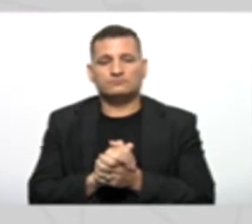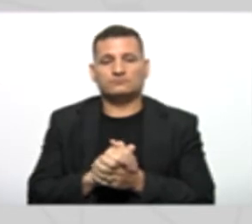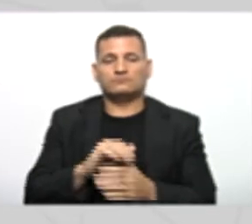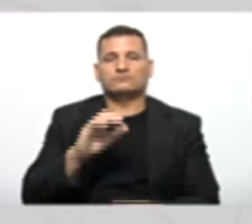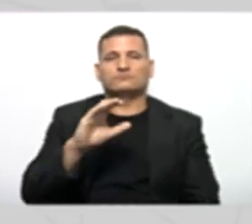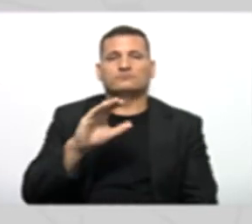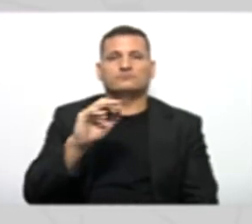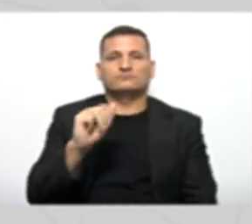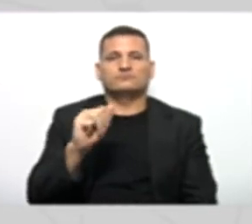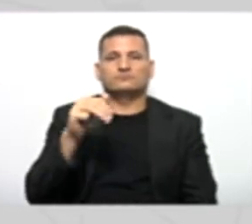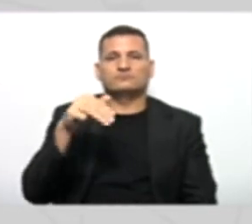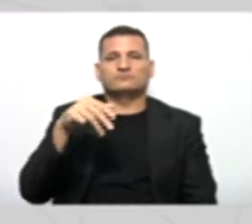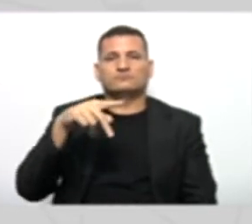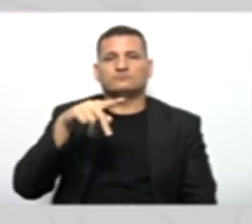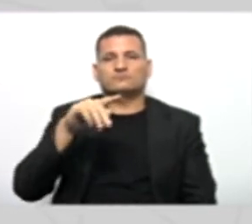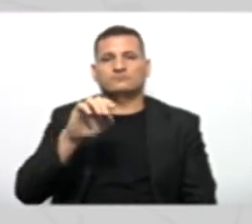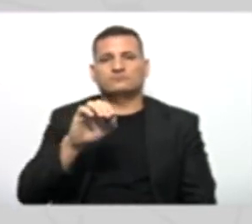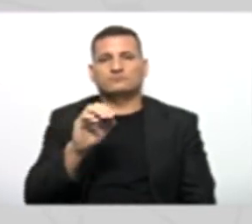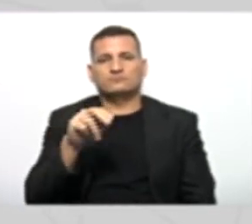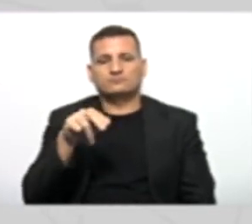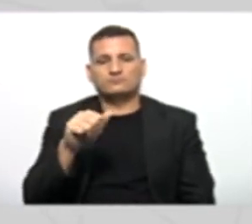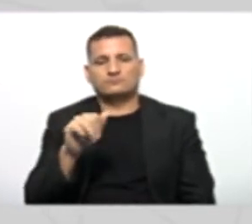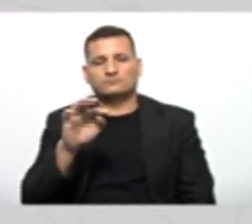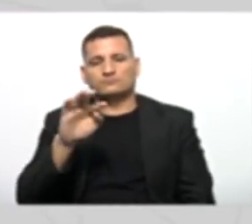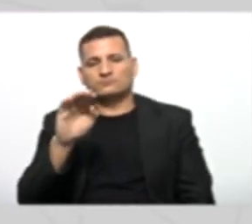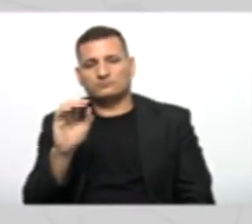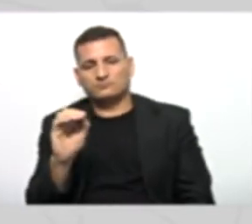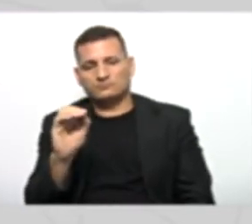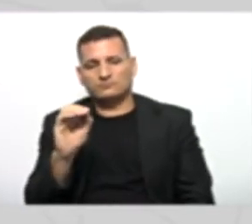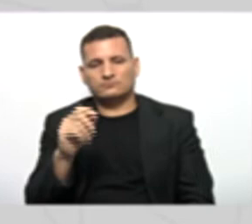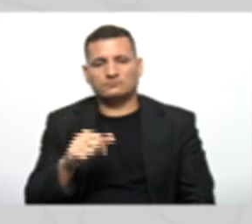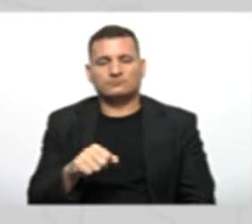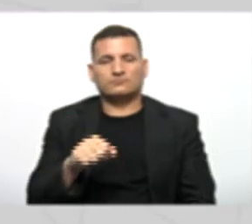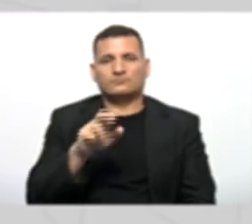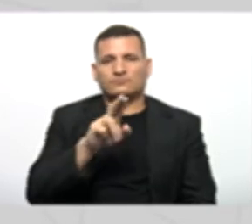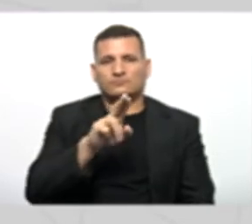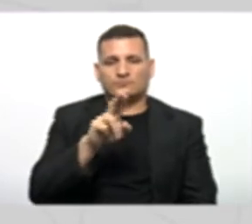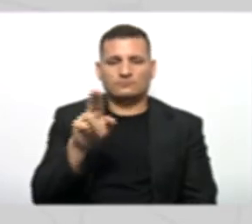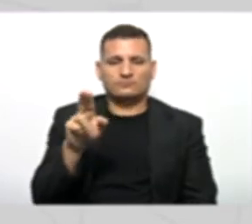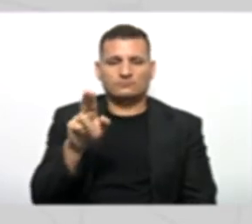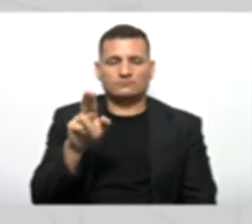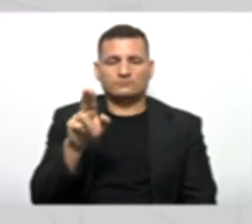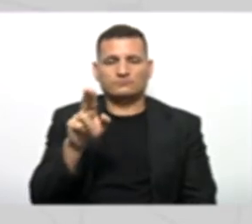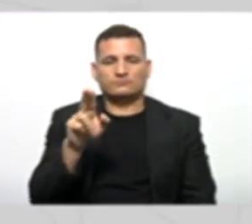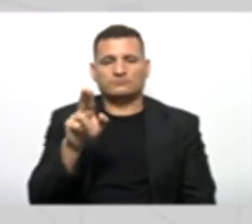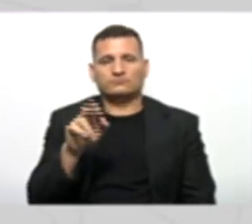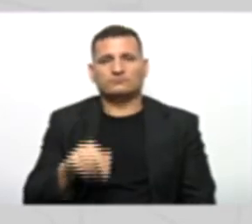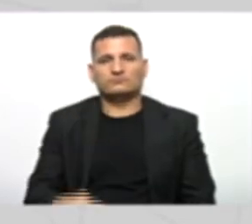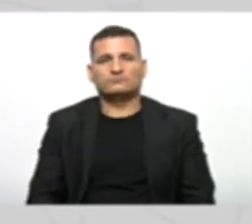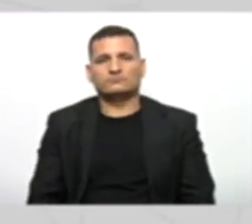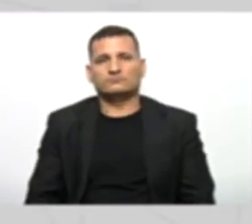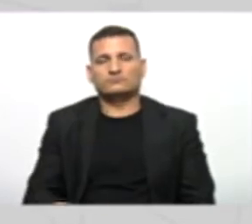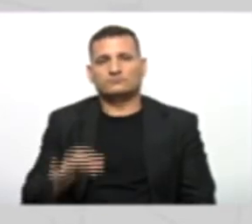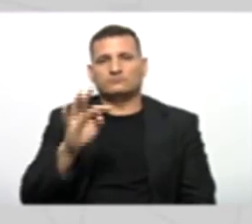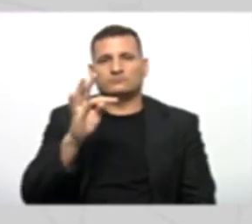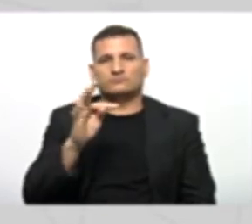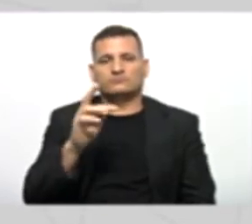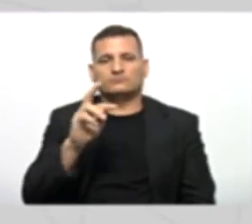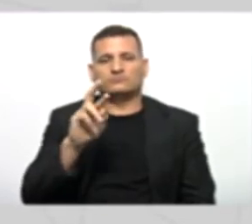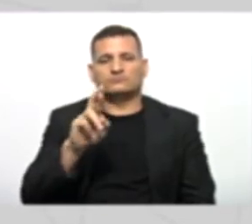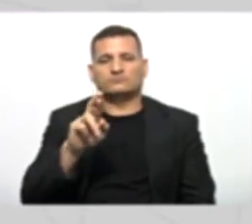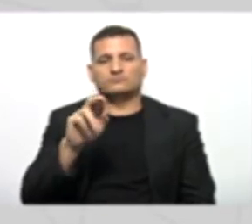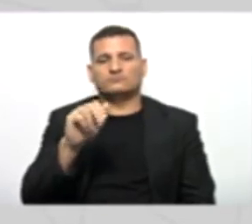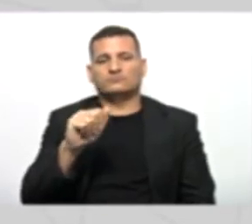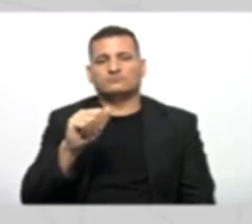Campeonato Os atributos O atributo Nome E o atributo Tradição Tá ok